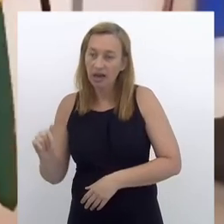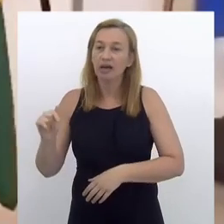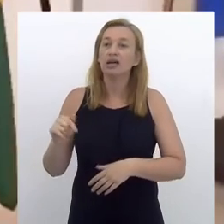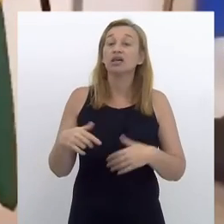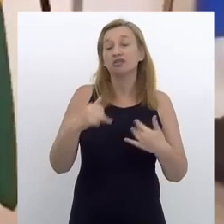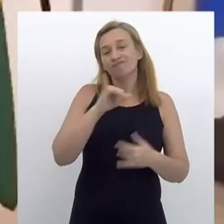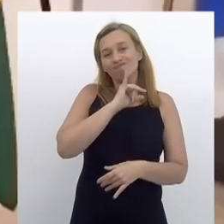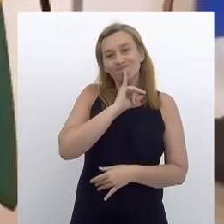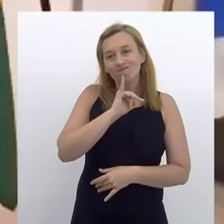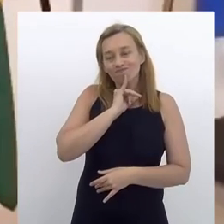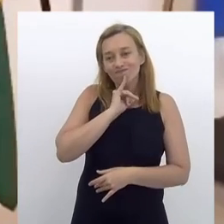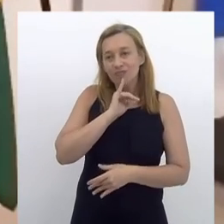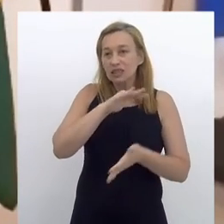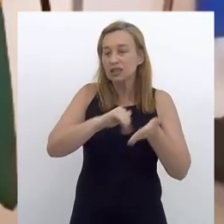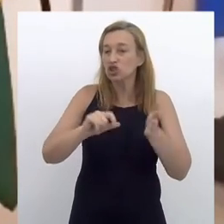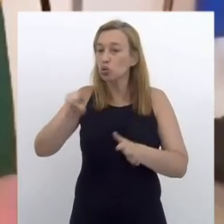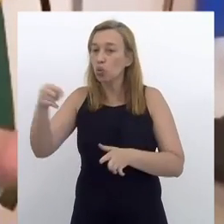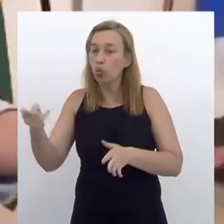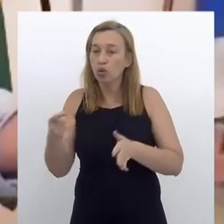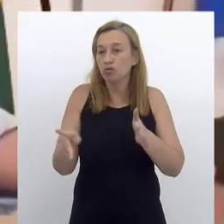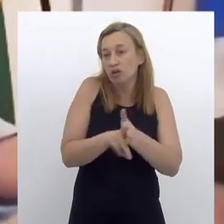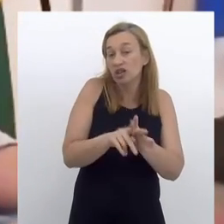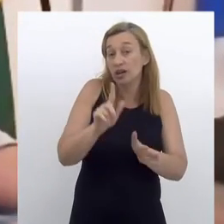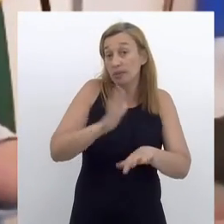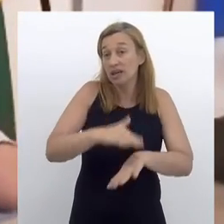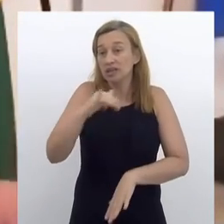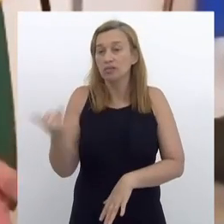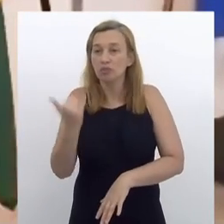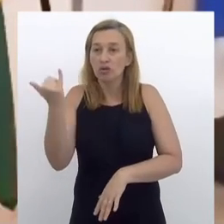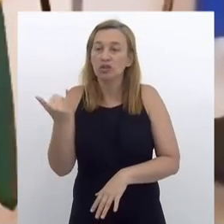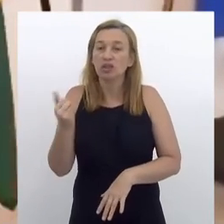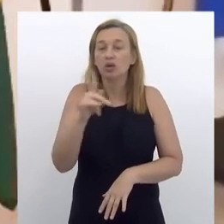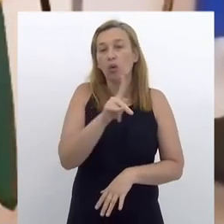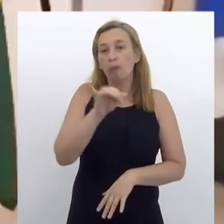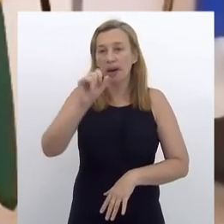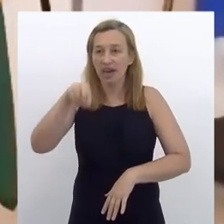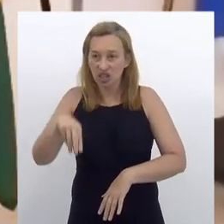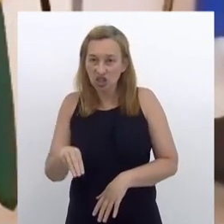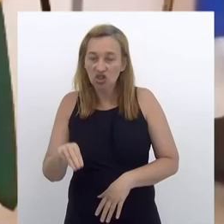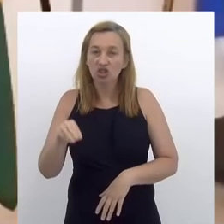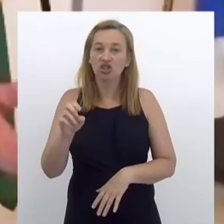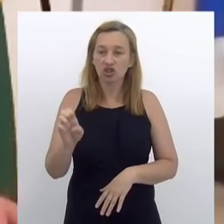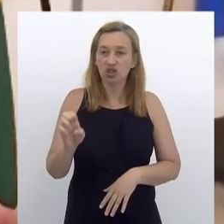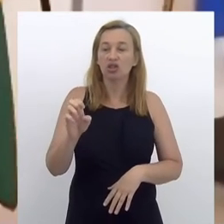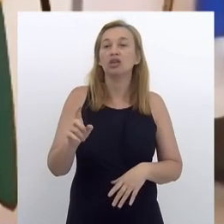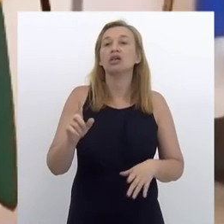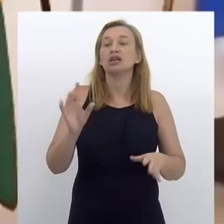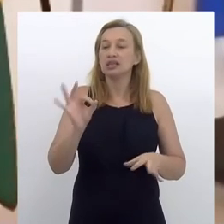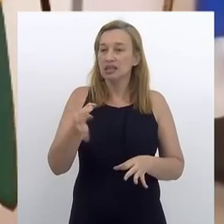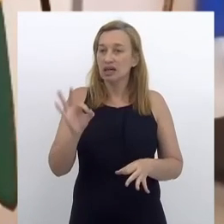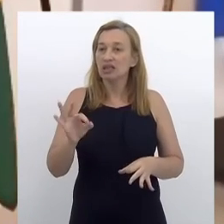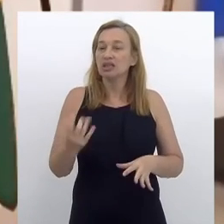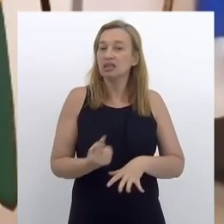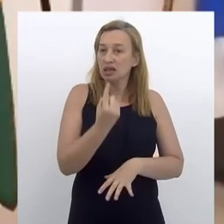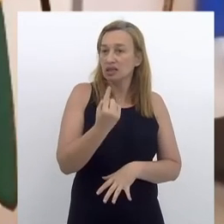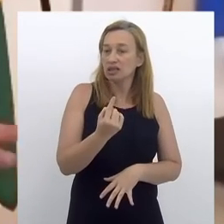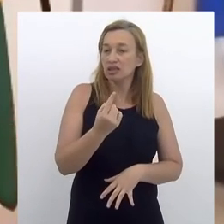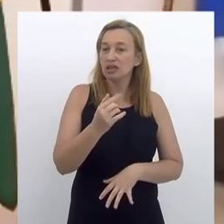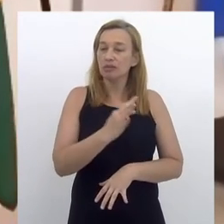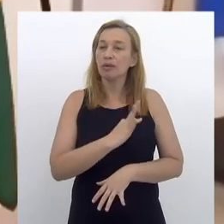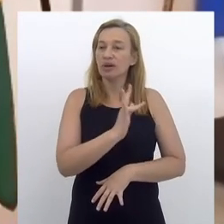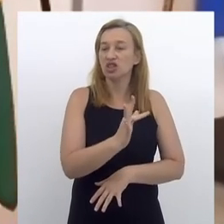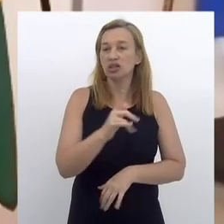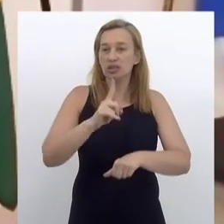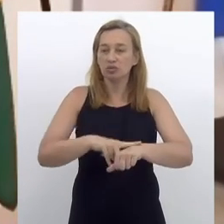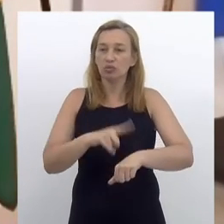chegada do Gás e Maricá, com o PGN, que infelizmente tiram outro projeto, que era muito mais importante, que era o Comperge, e acho que é a